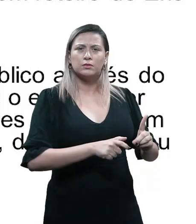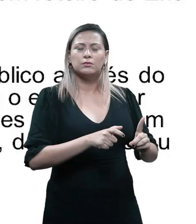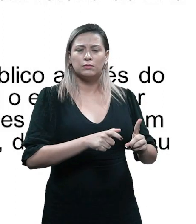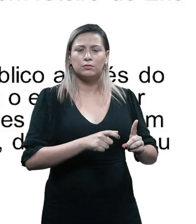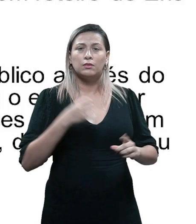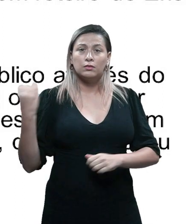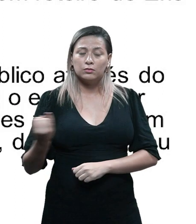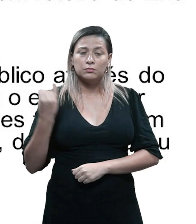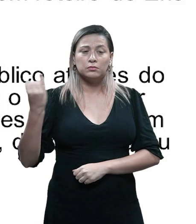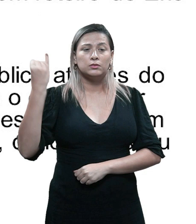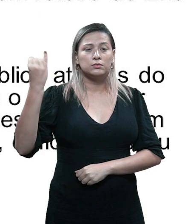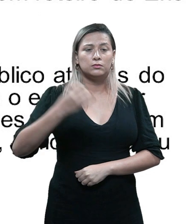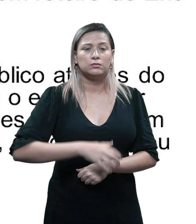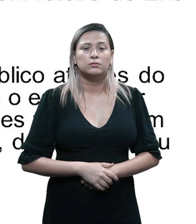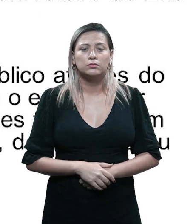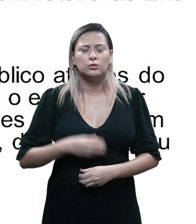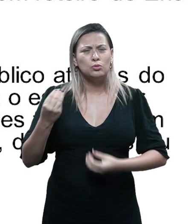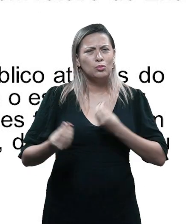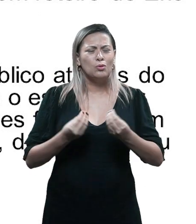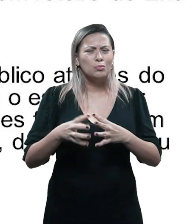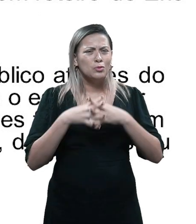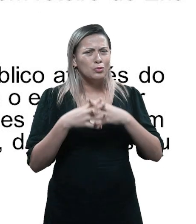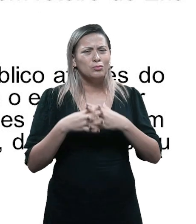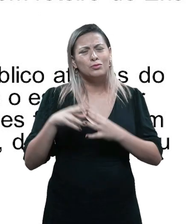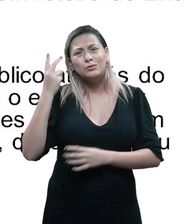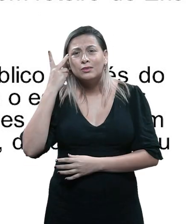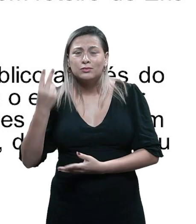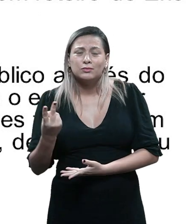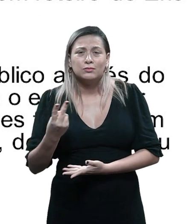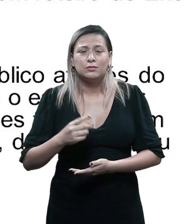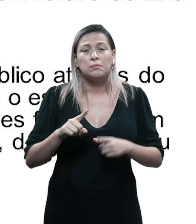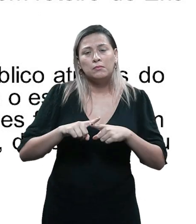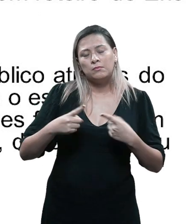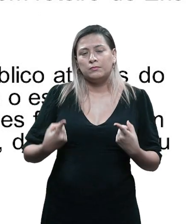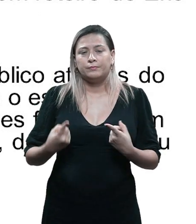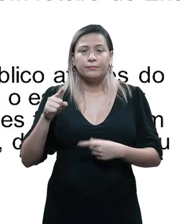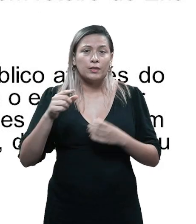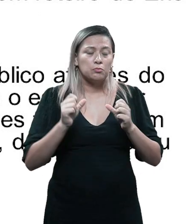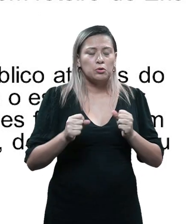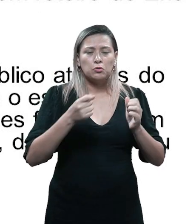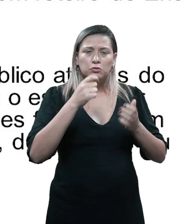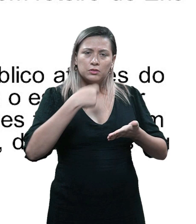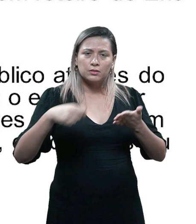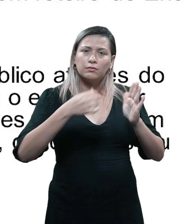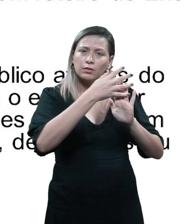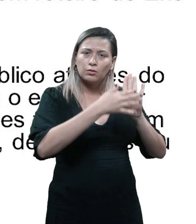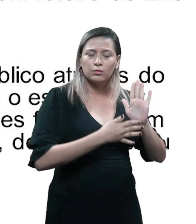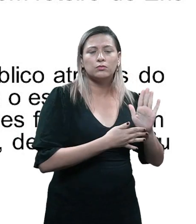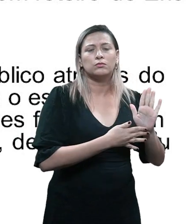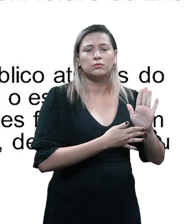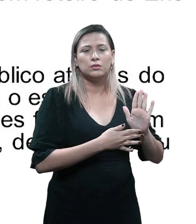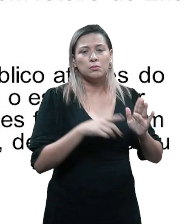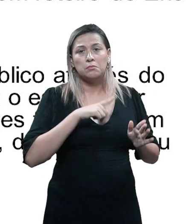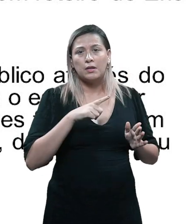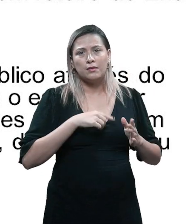tivesse um personagem central, como seria confusa a sua história? Isso não significa dizer que você pode escrever o roteiro para um filme que